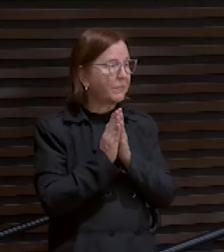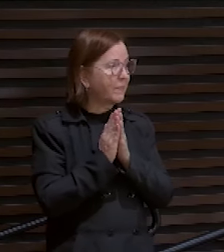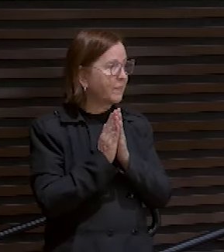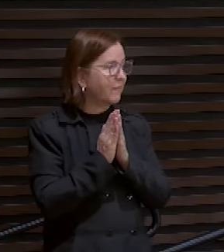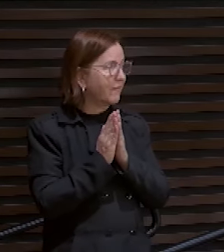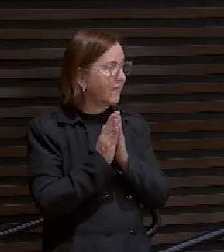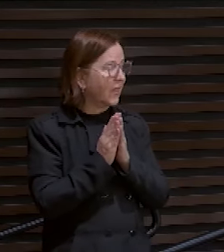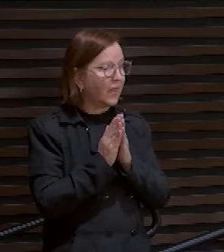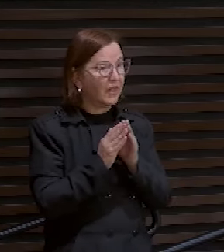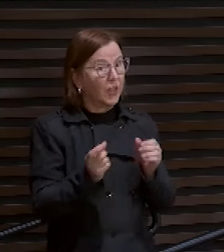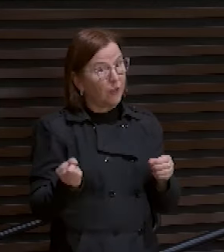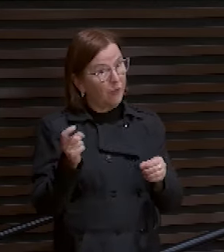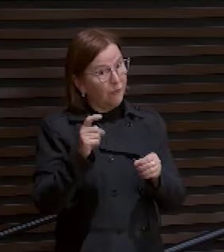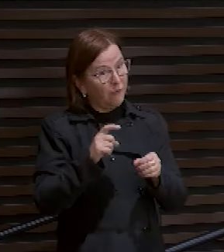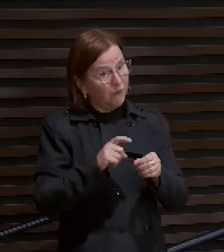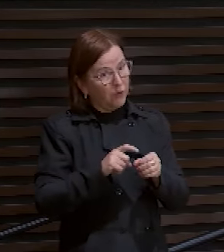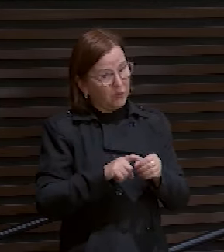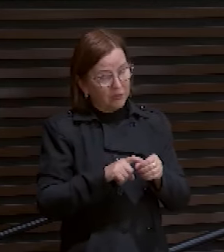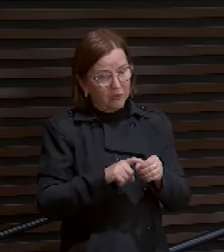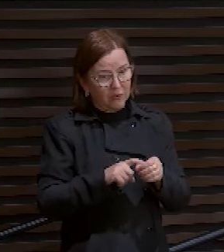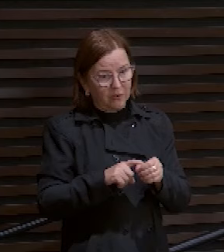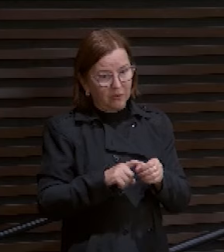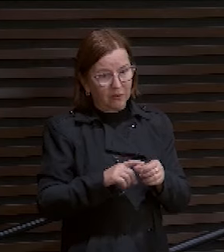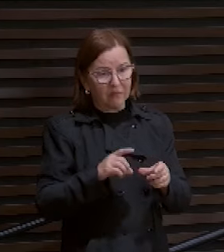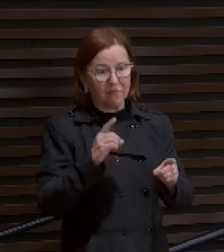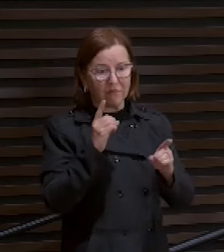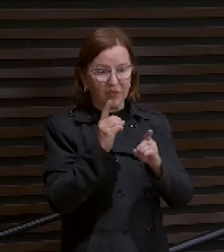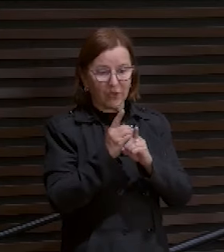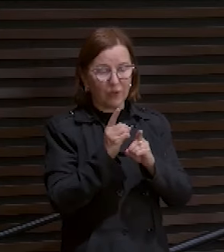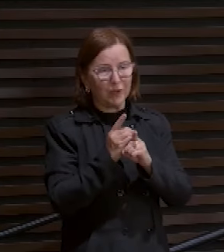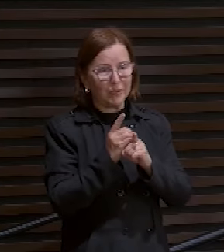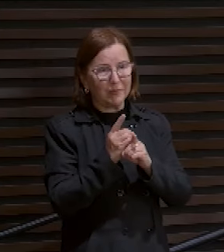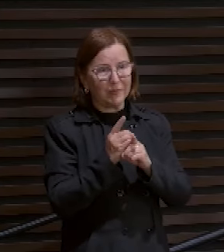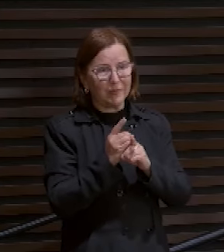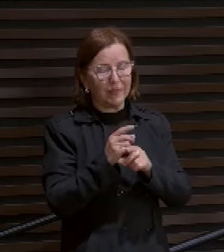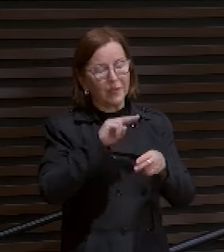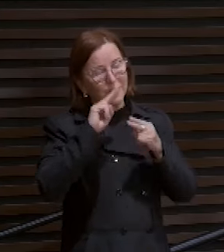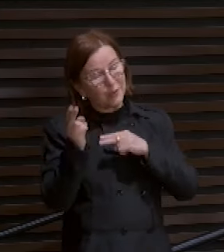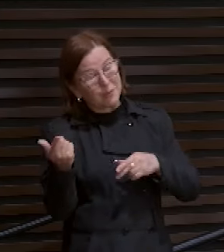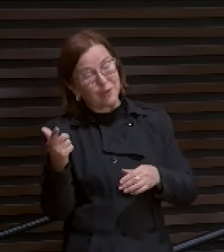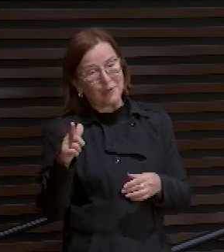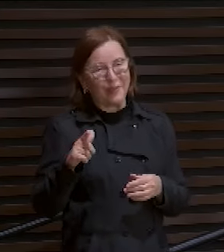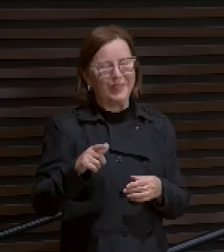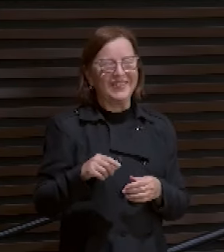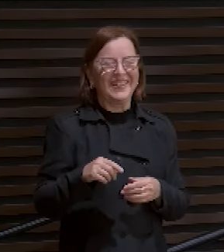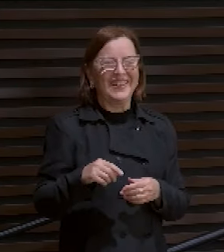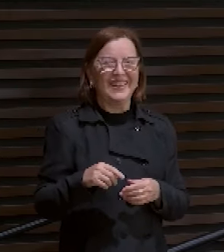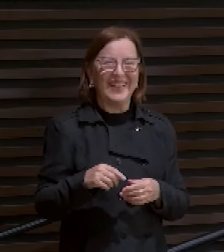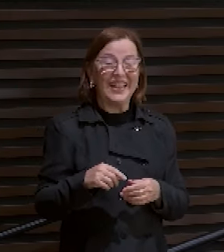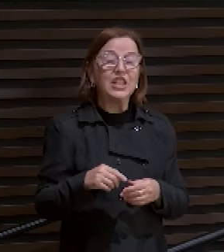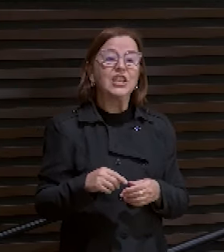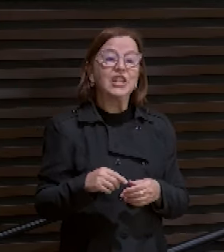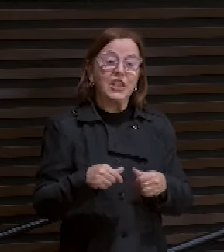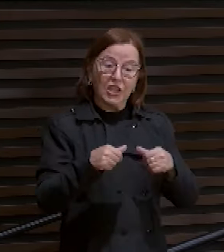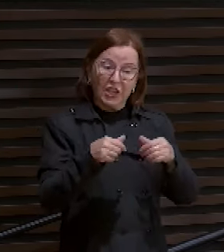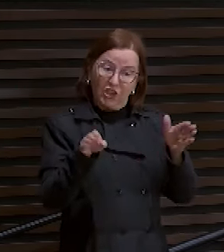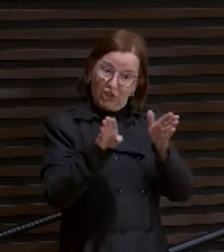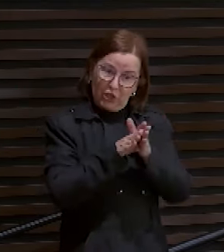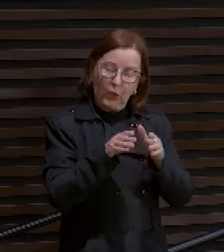Então voltou os discípulos e disse. Ainda dormis e repousais. Dormindo de novo. Eis que é chegada a hora. O filho do homem está.